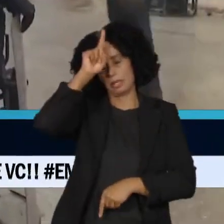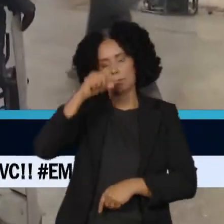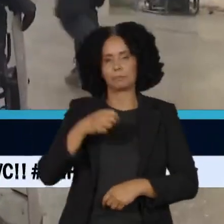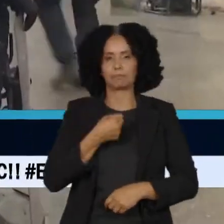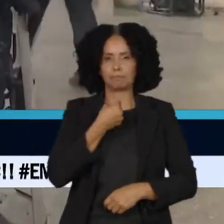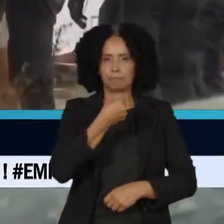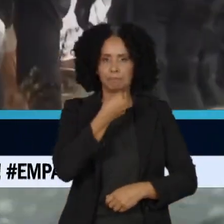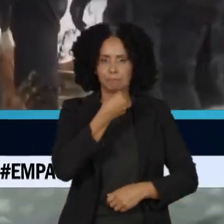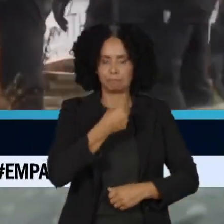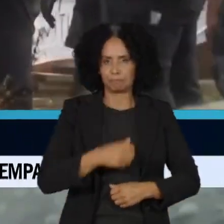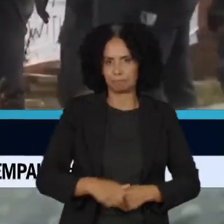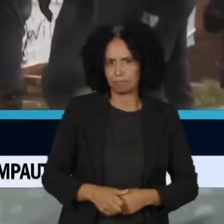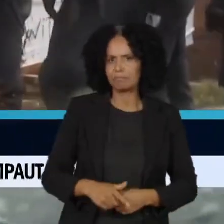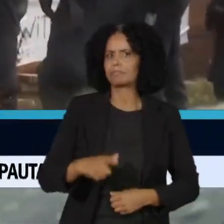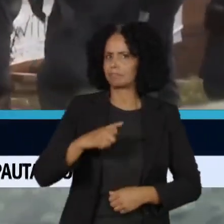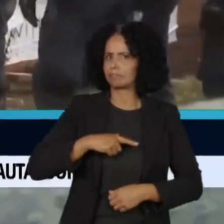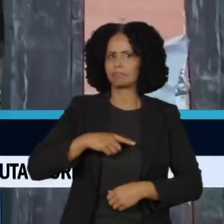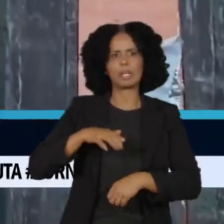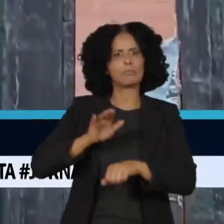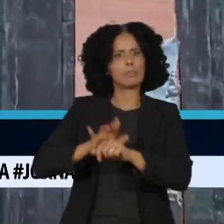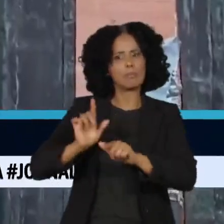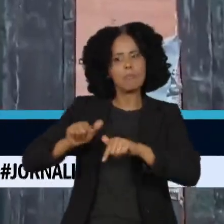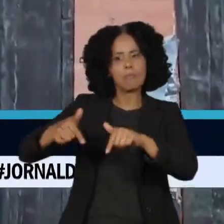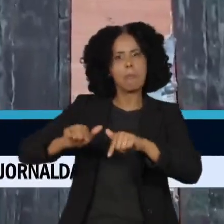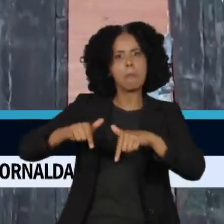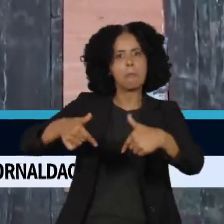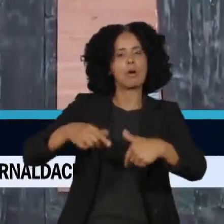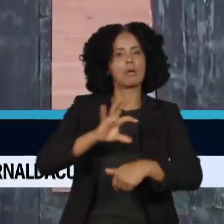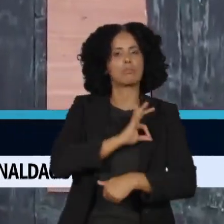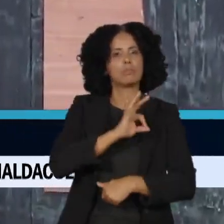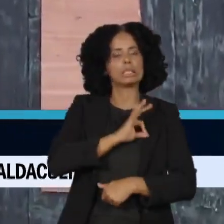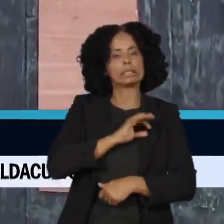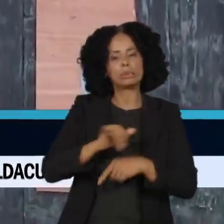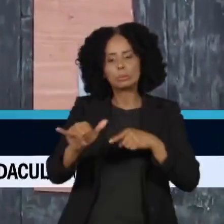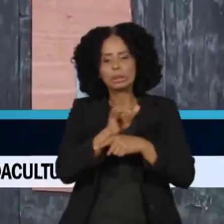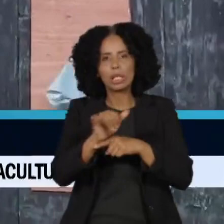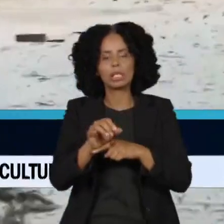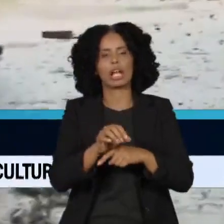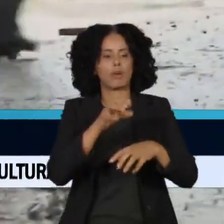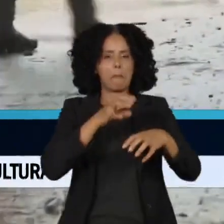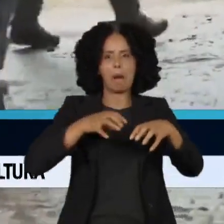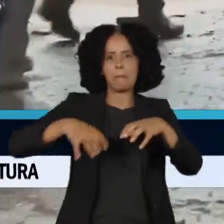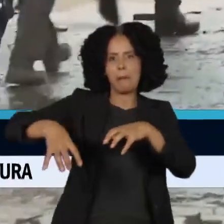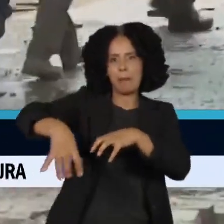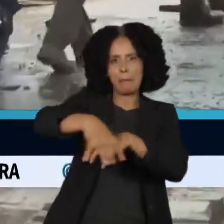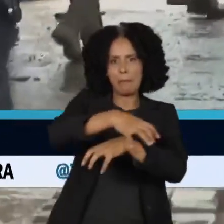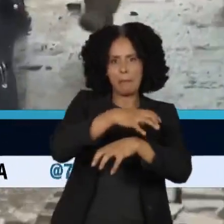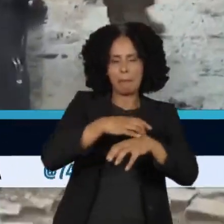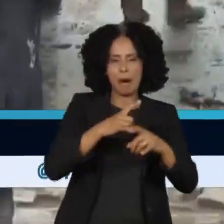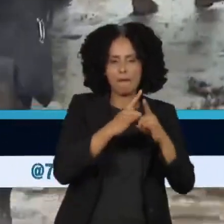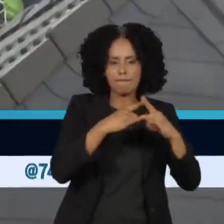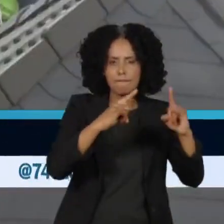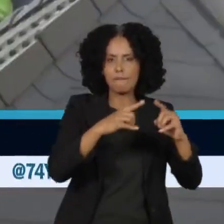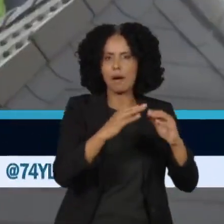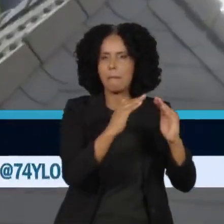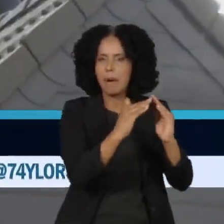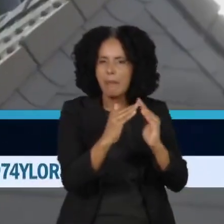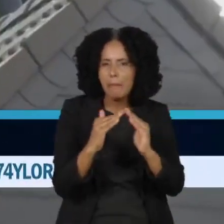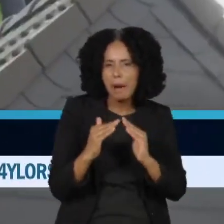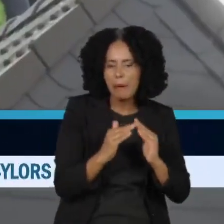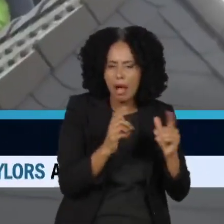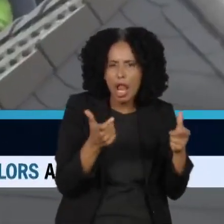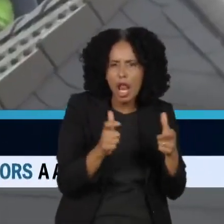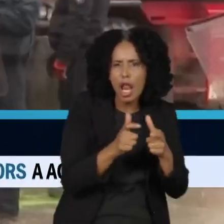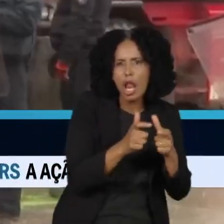Uma grande operação policial foi montada para desocupar o vilarejo de Lützerrat, no oeste da Alemanha. O local foi